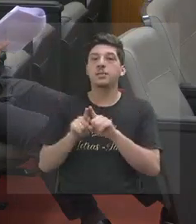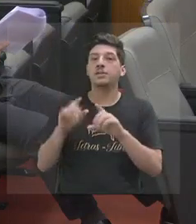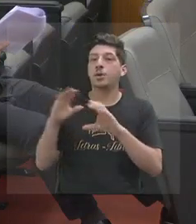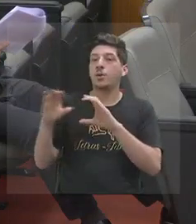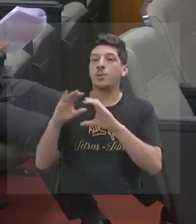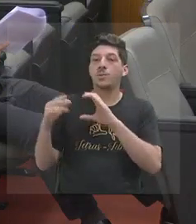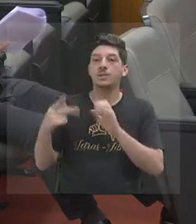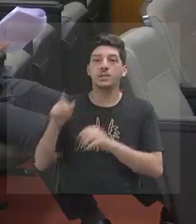de Minas, eu vi nos três.